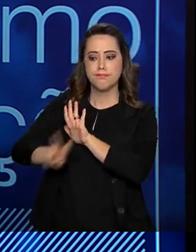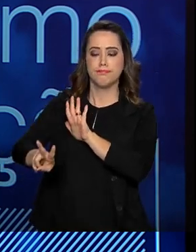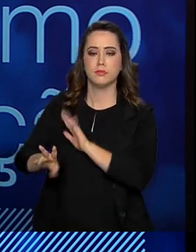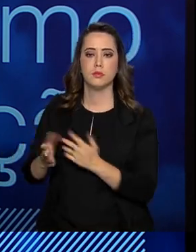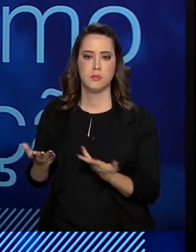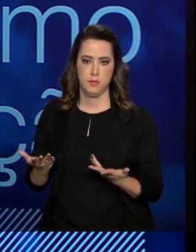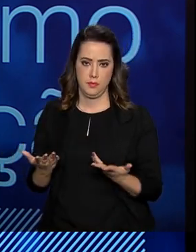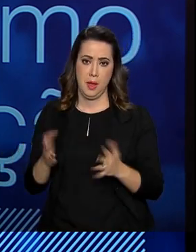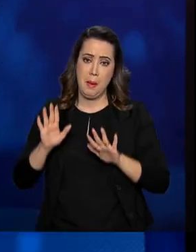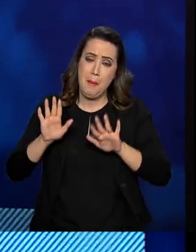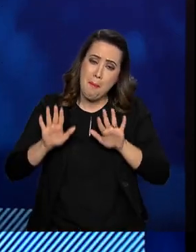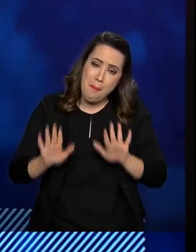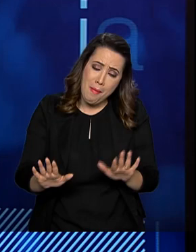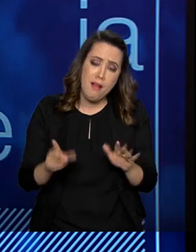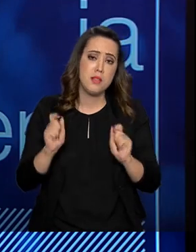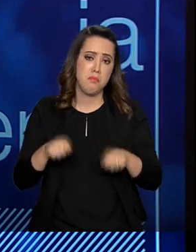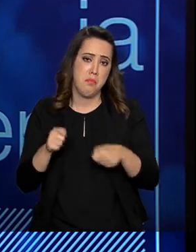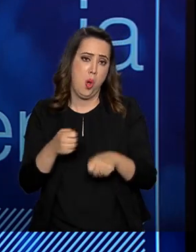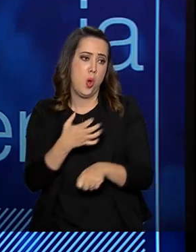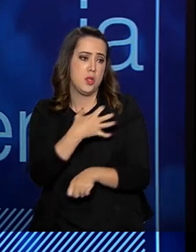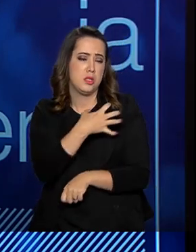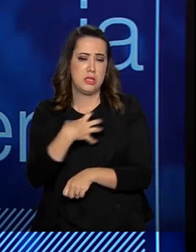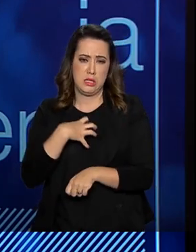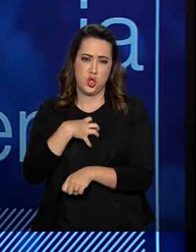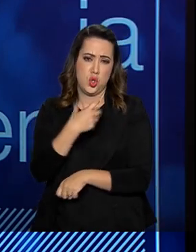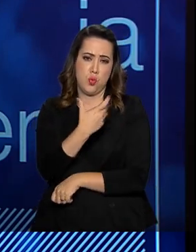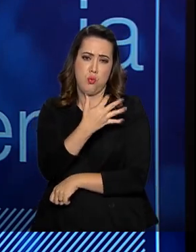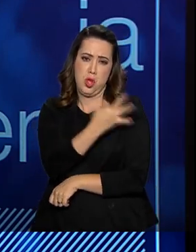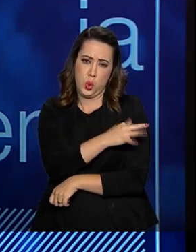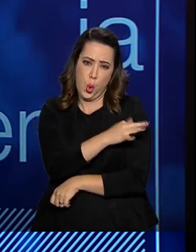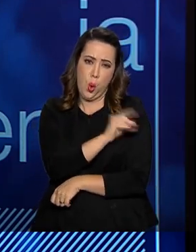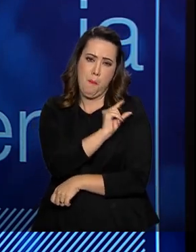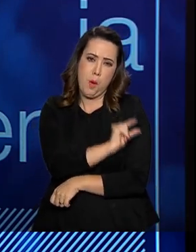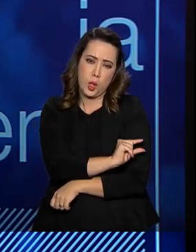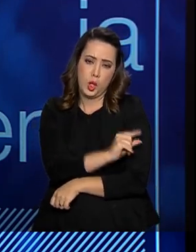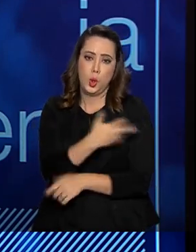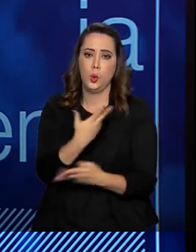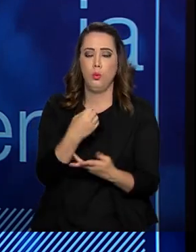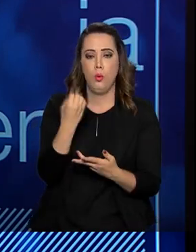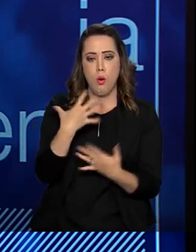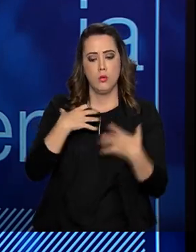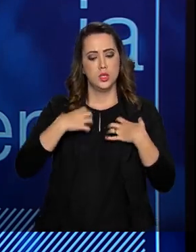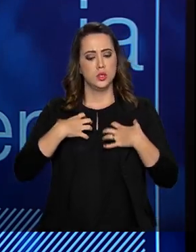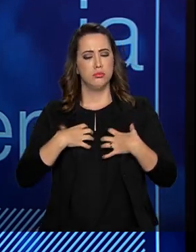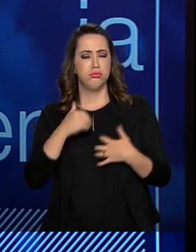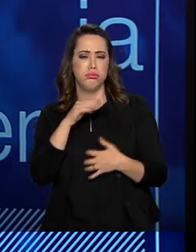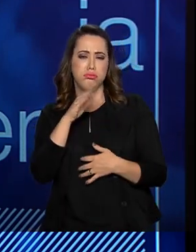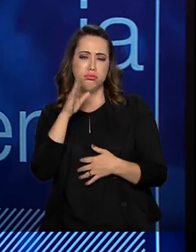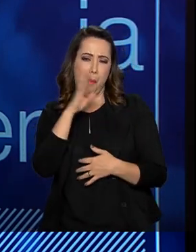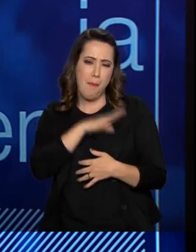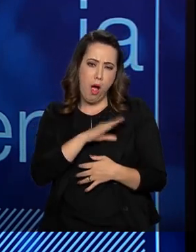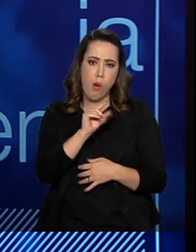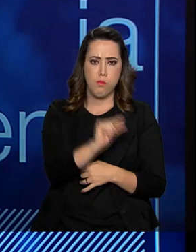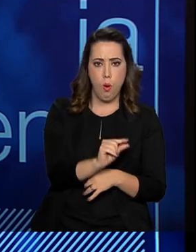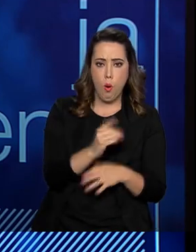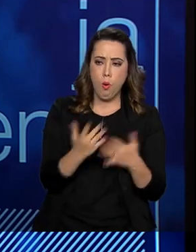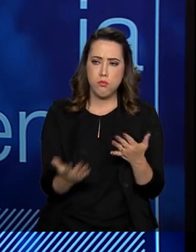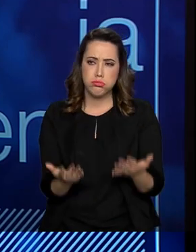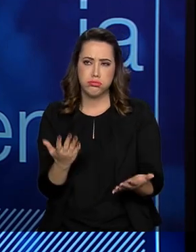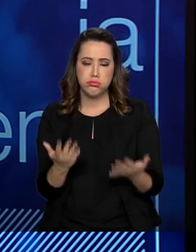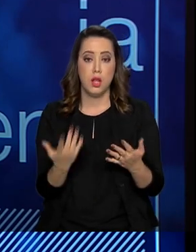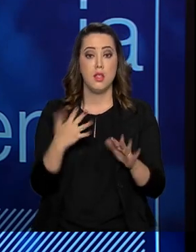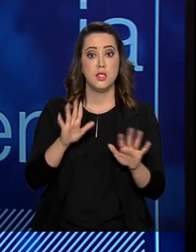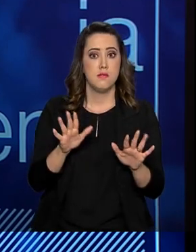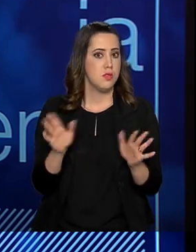acontecer uma dor pequena no braço, um mal-estar leve, seja pelo próprio